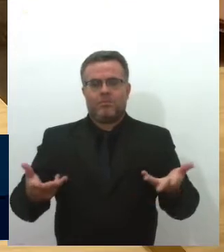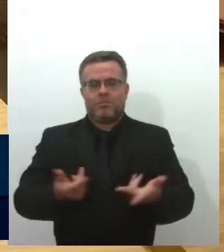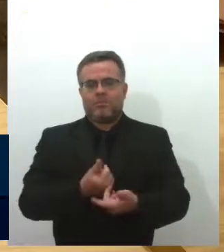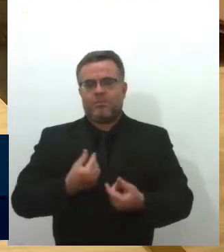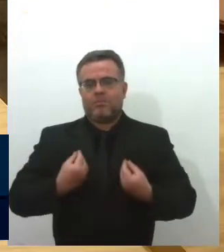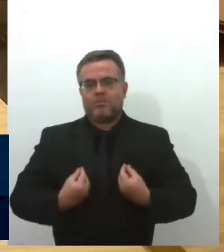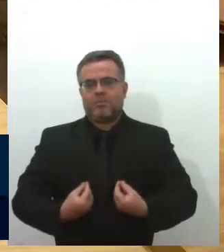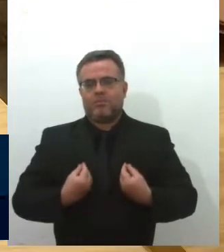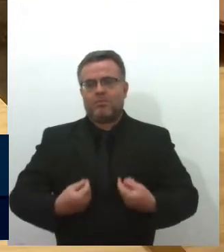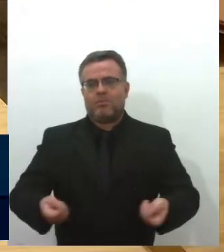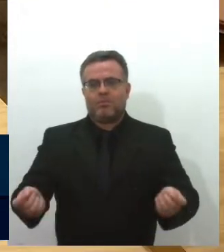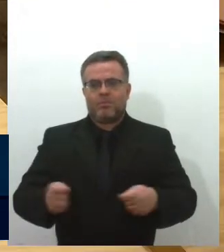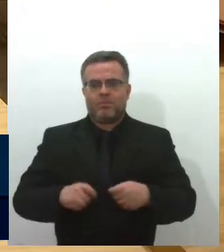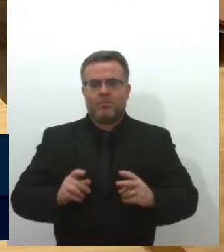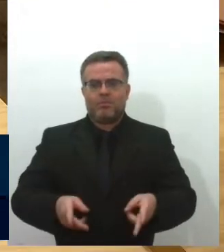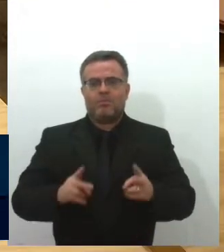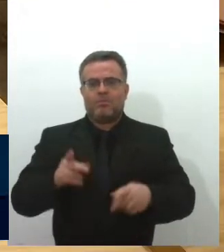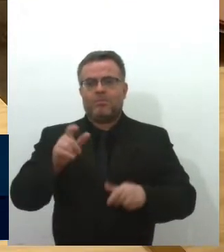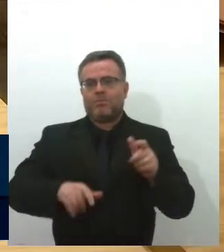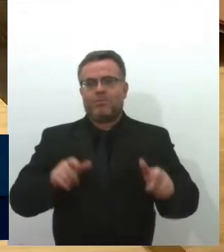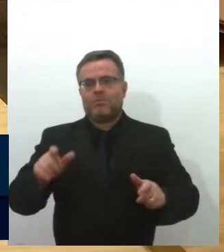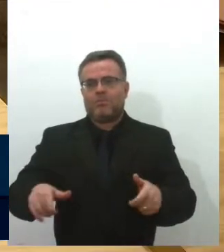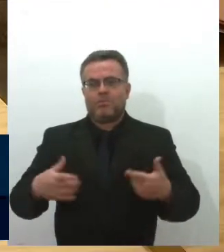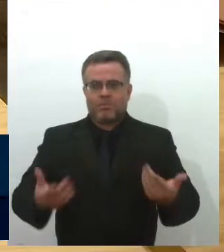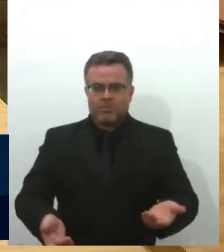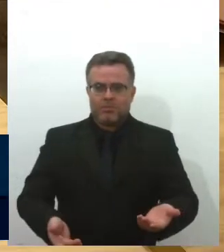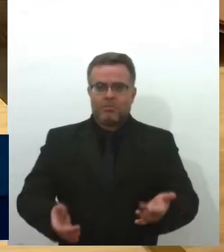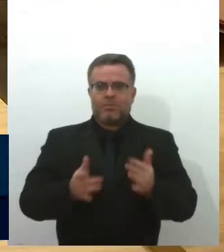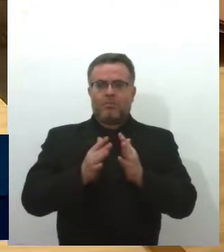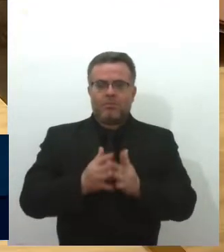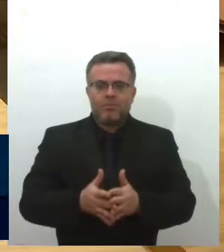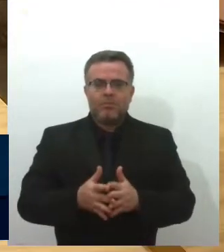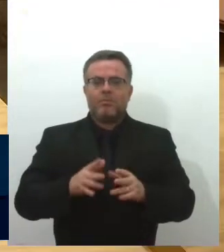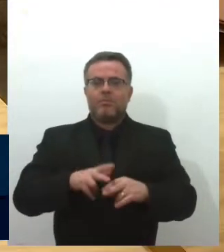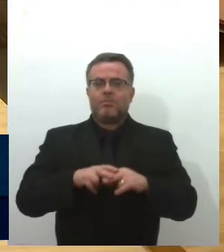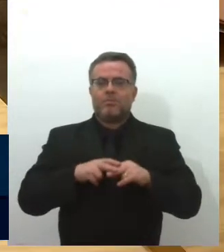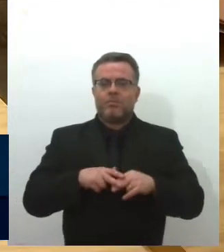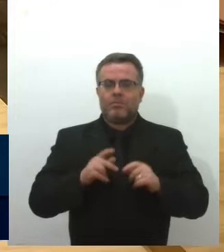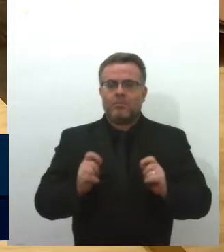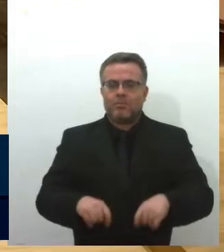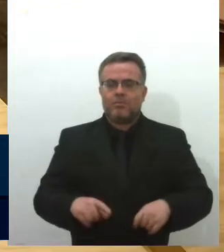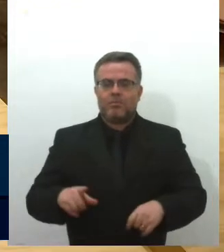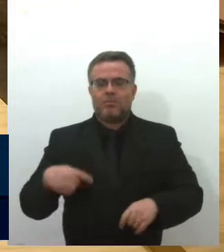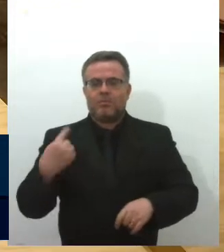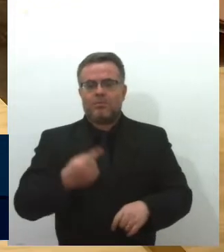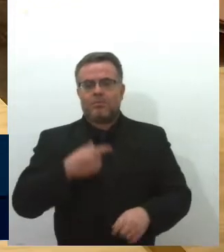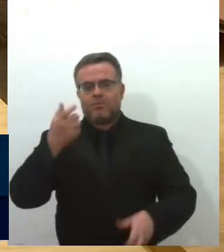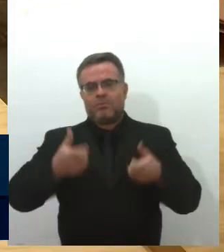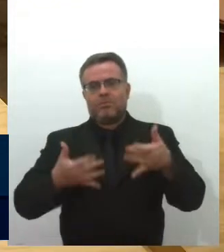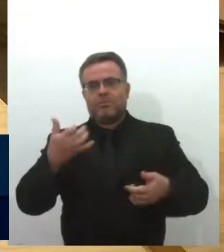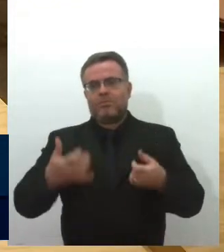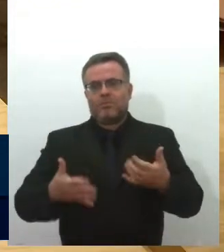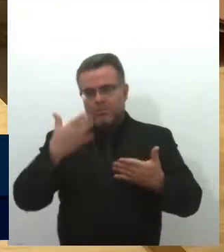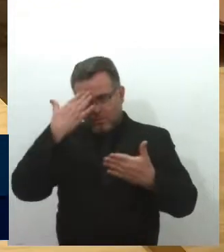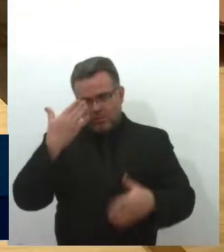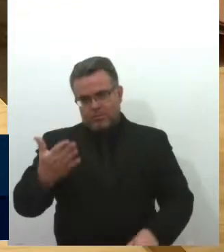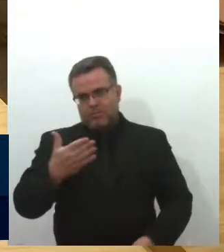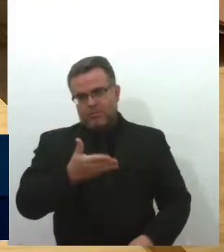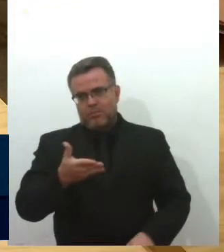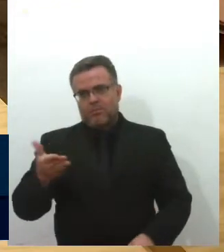a essas pessoas autistas. Então, assim, a nossa palavra é de gratidão